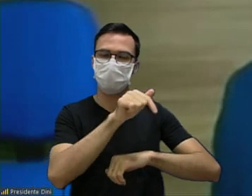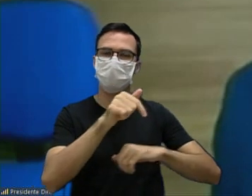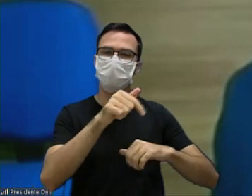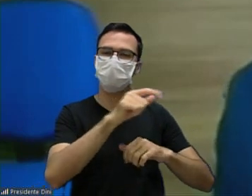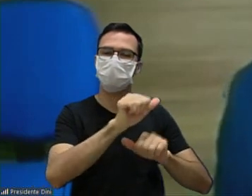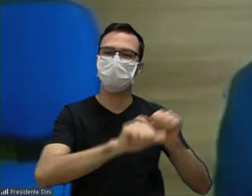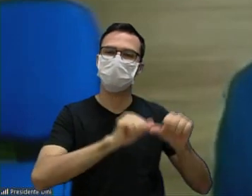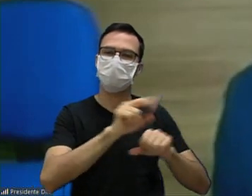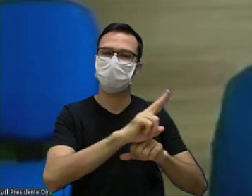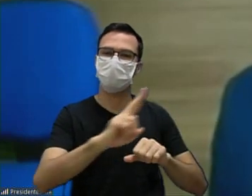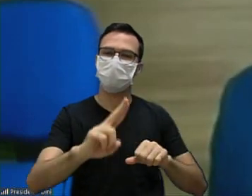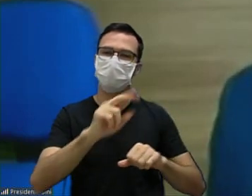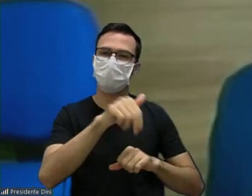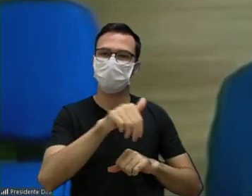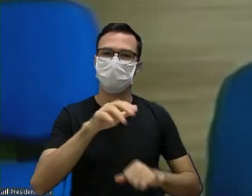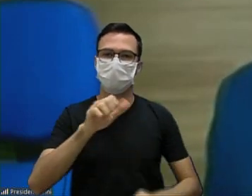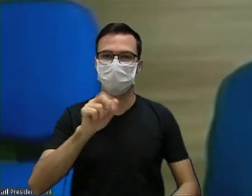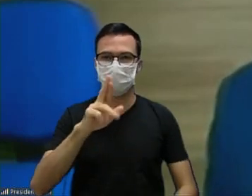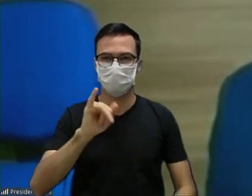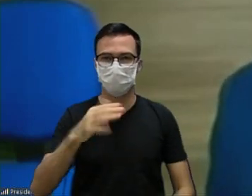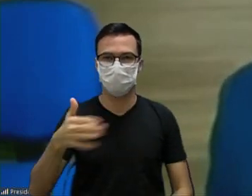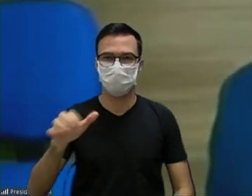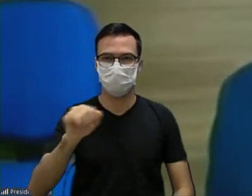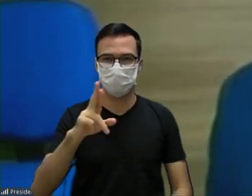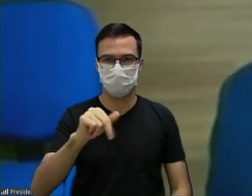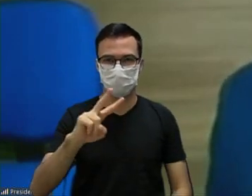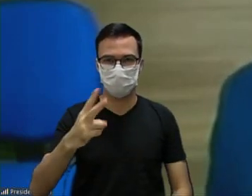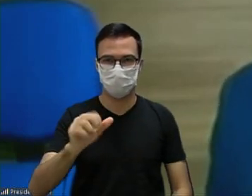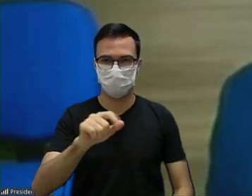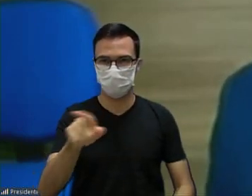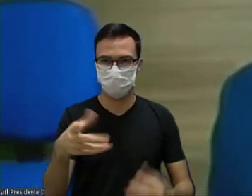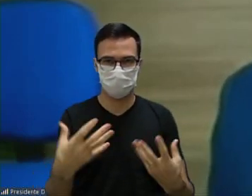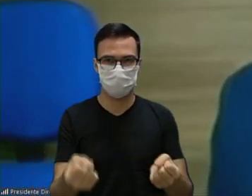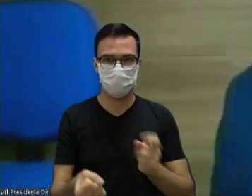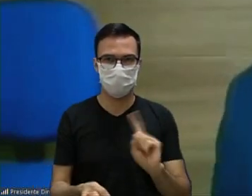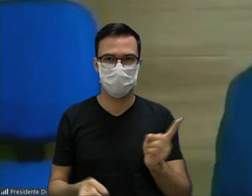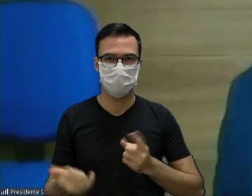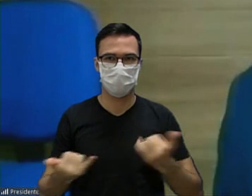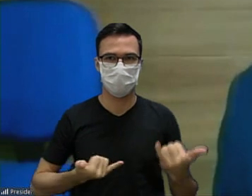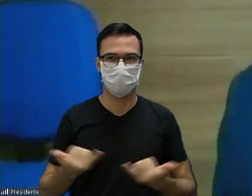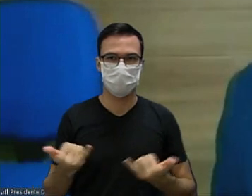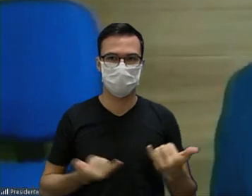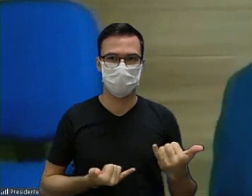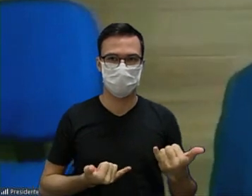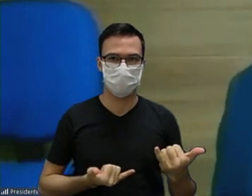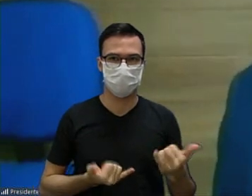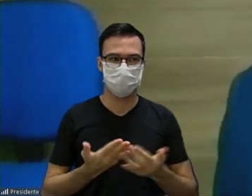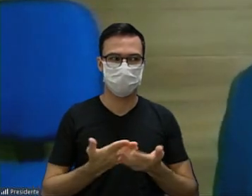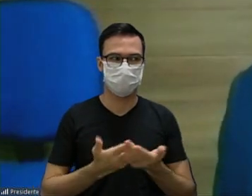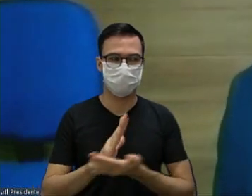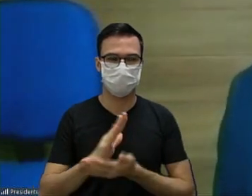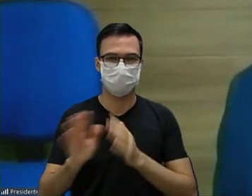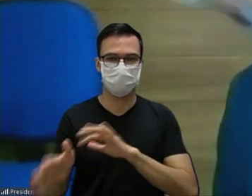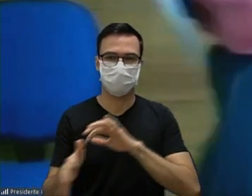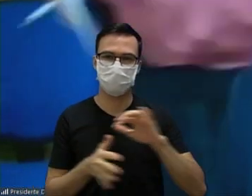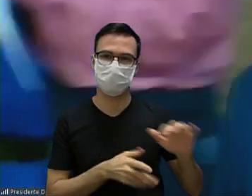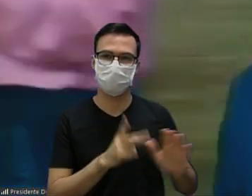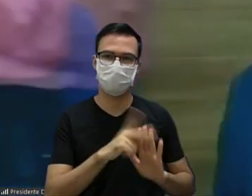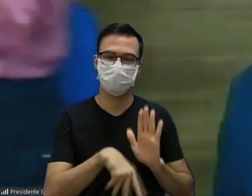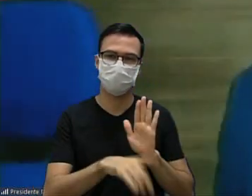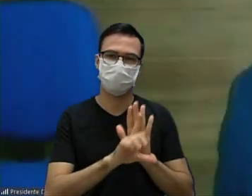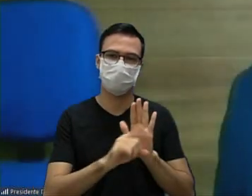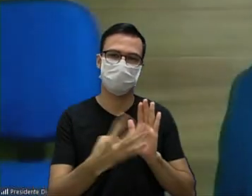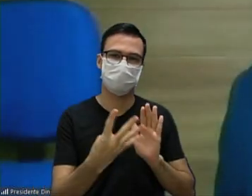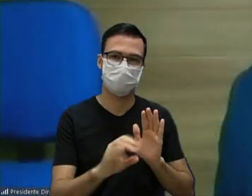pública em nossa cidade os vereadores contrários se manifestem fica aprovado projeto de lei 40